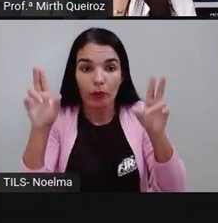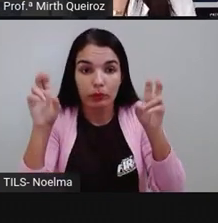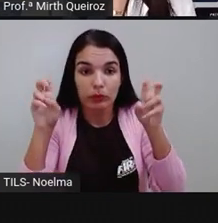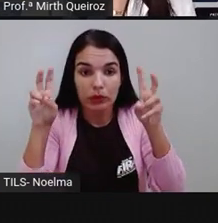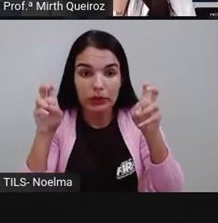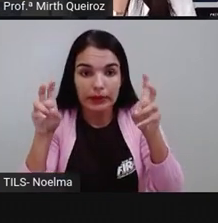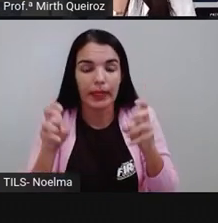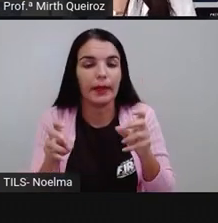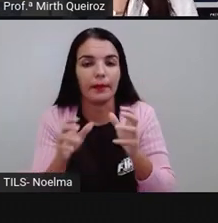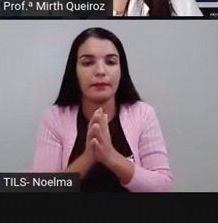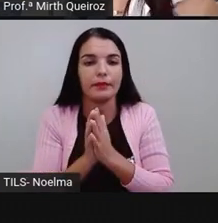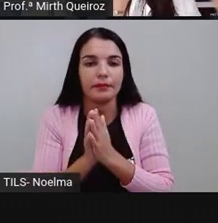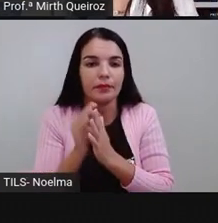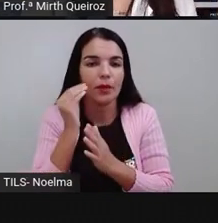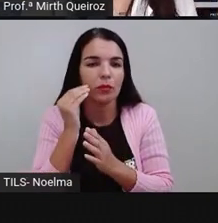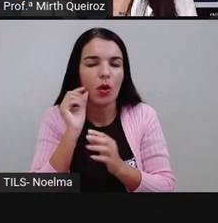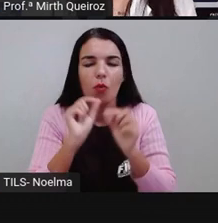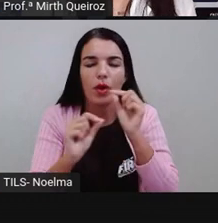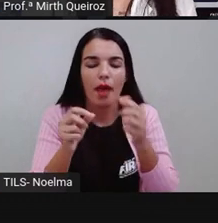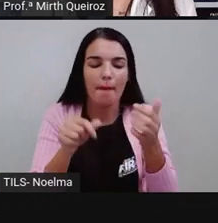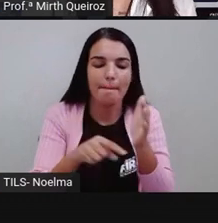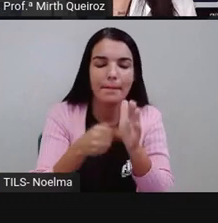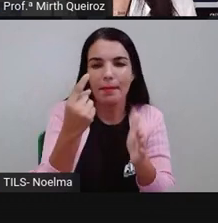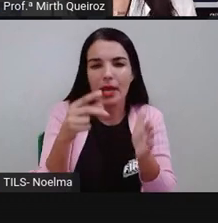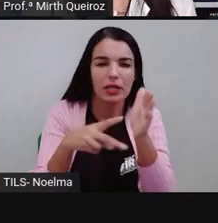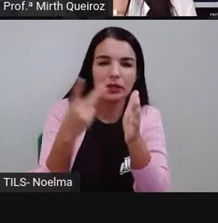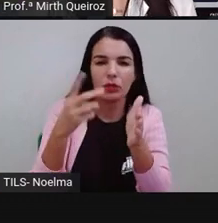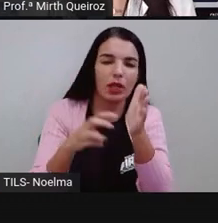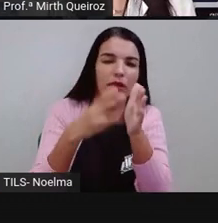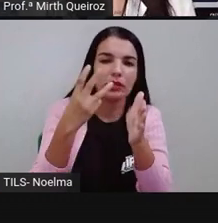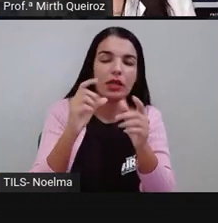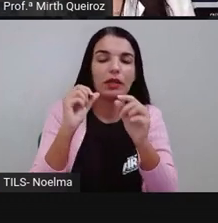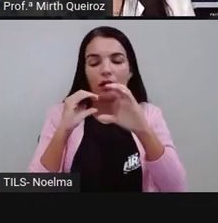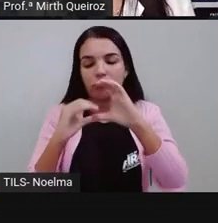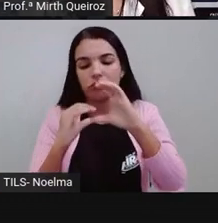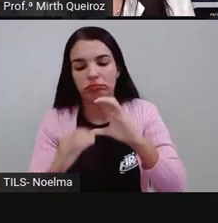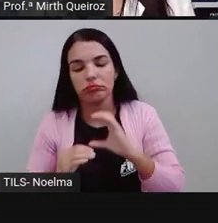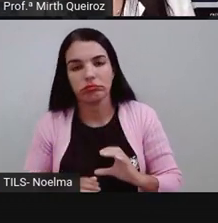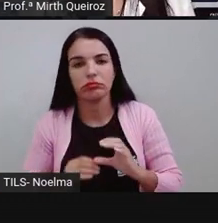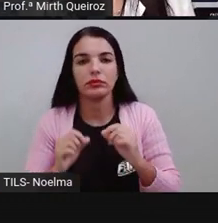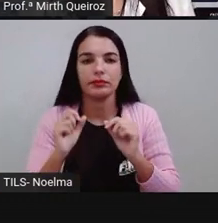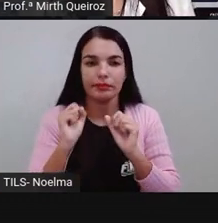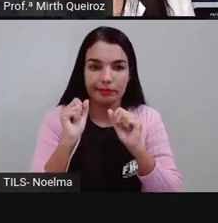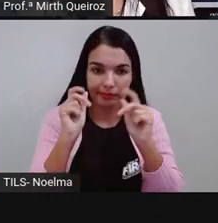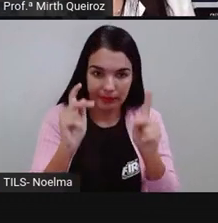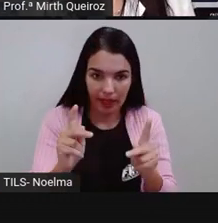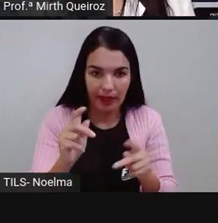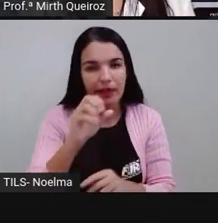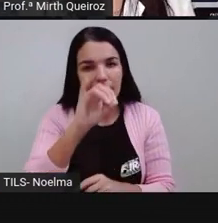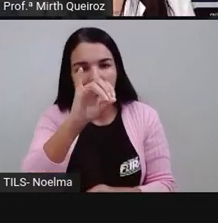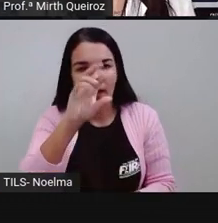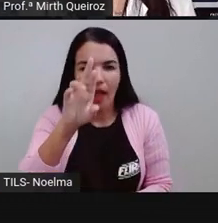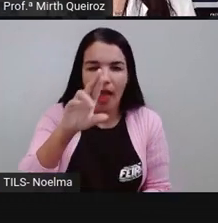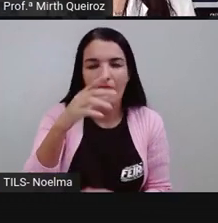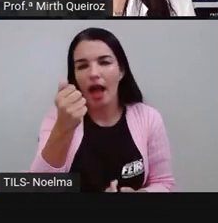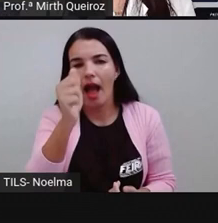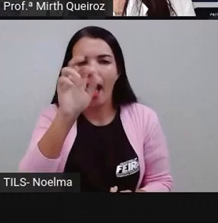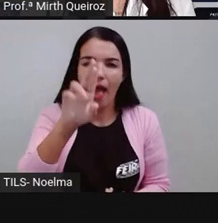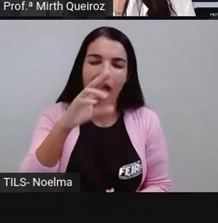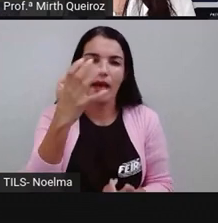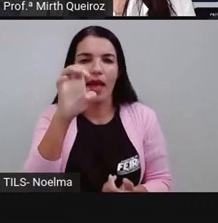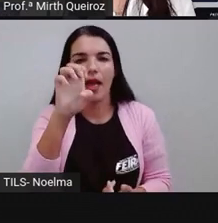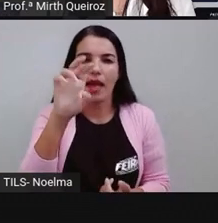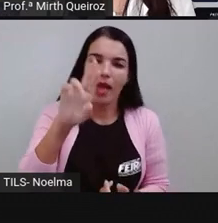anteriormente. Se é a primeira conjugação, AR, segunda conjugação, ER e OR. Ou a